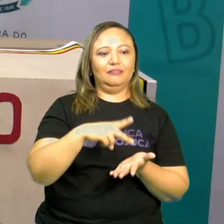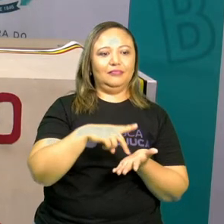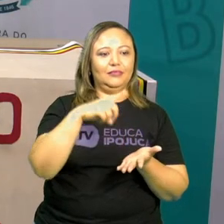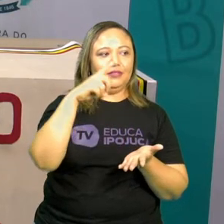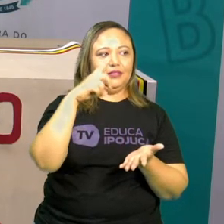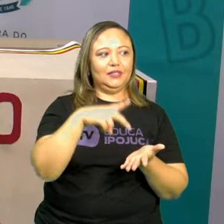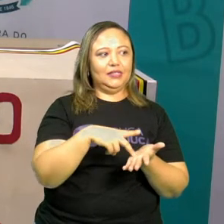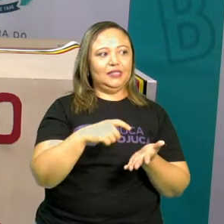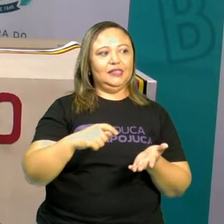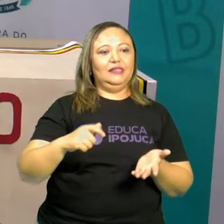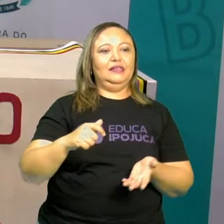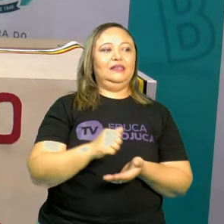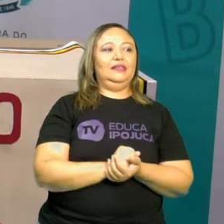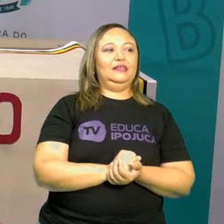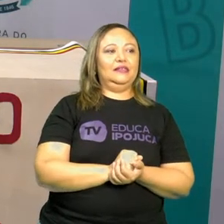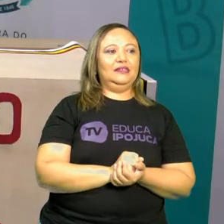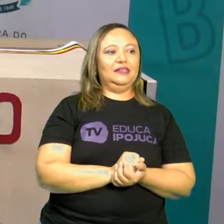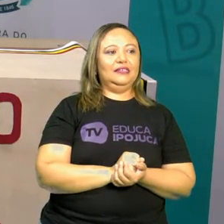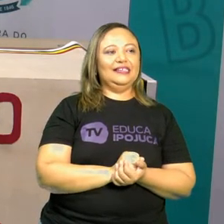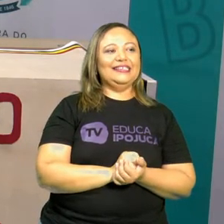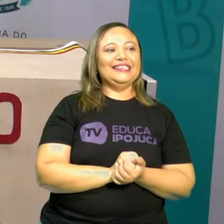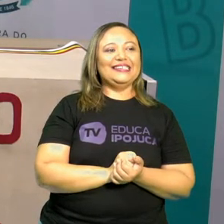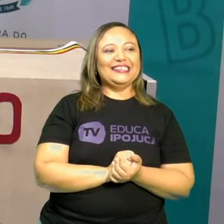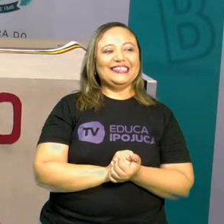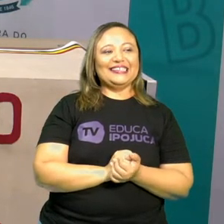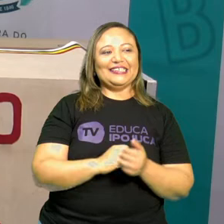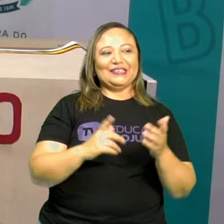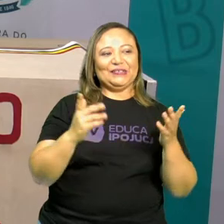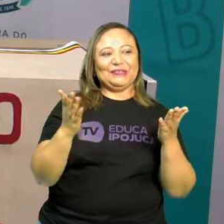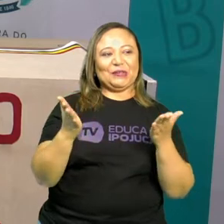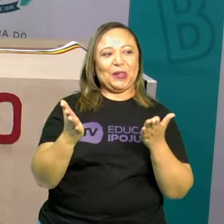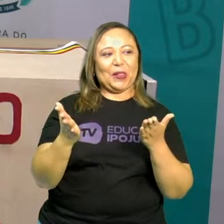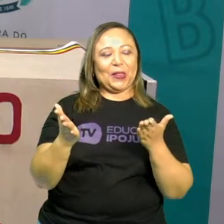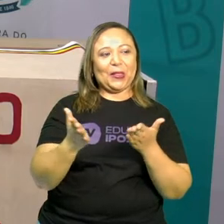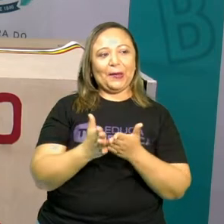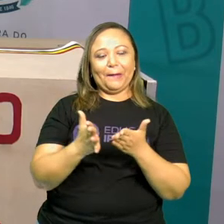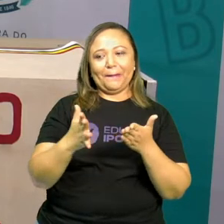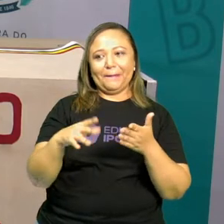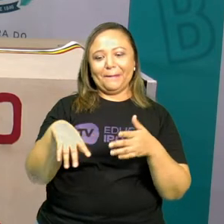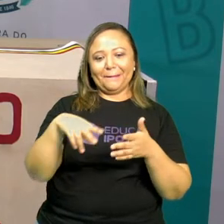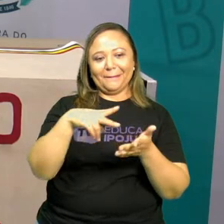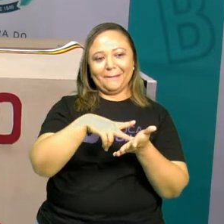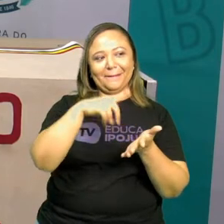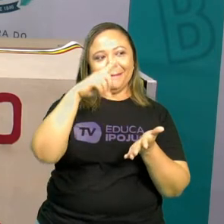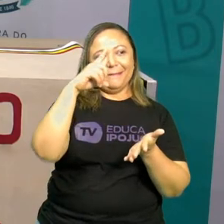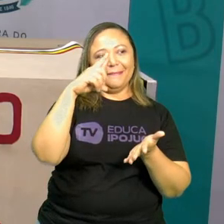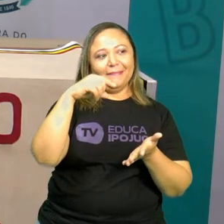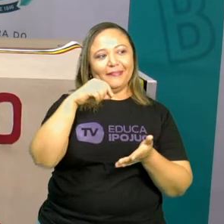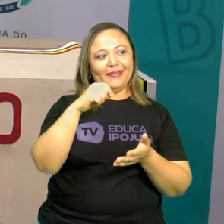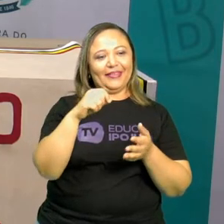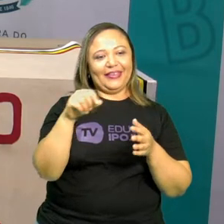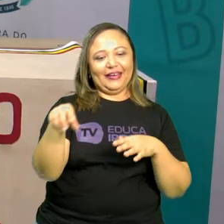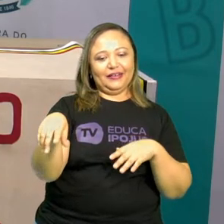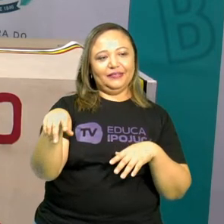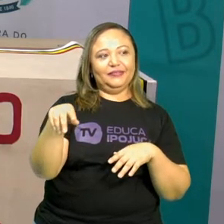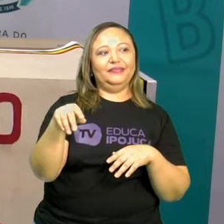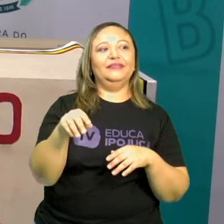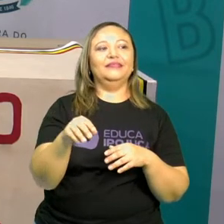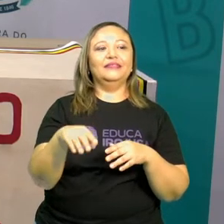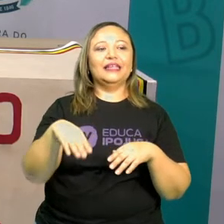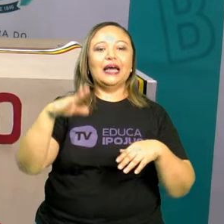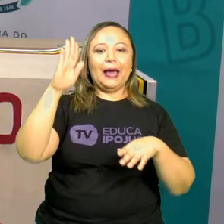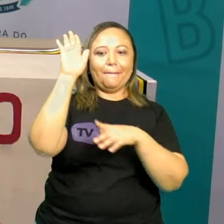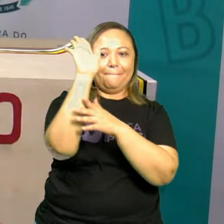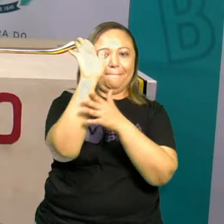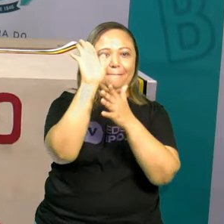pra movimentar o corpinho. E agora, mais um comando na nossa brincadeira, ó. Colocar a